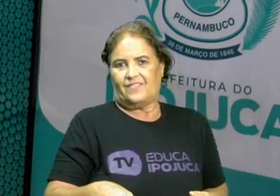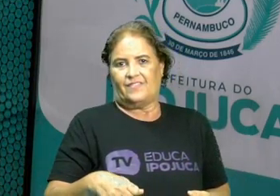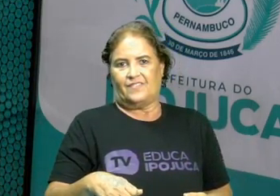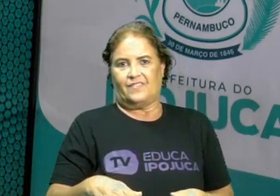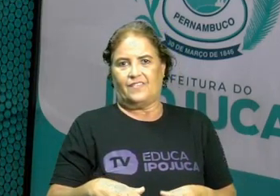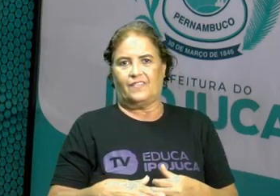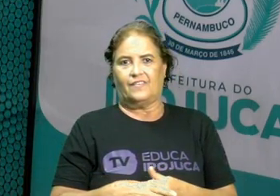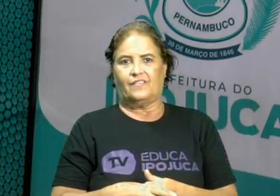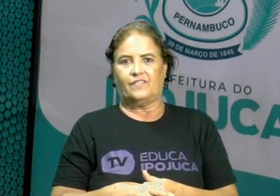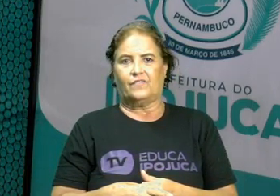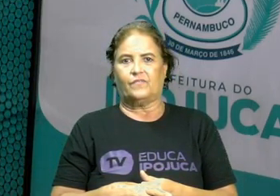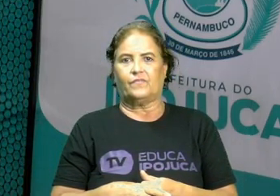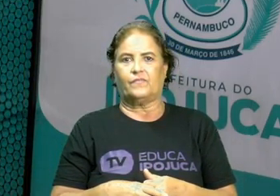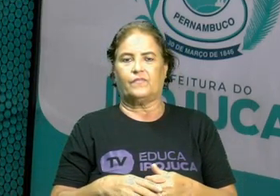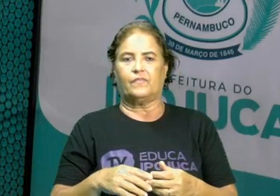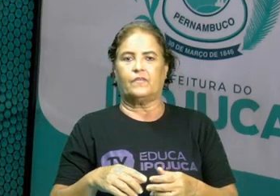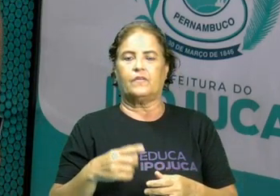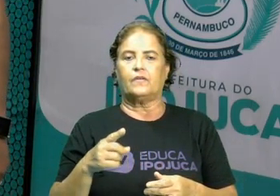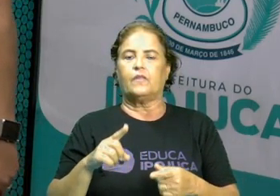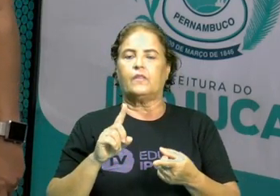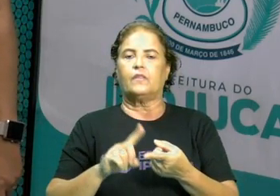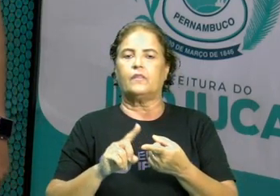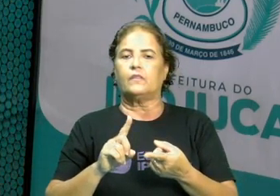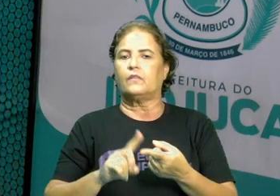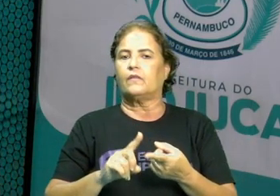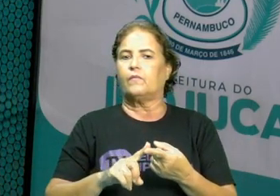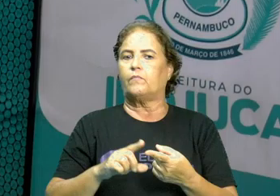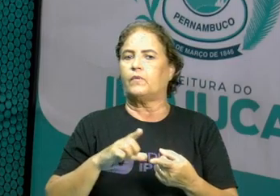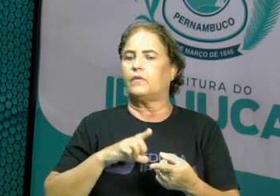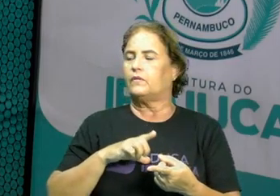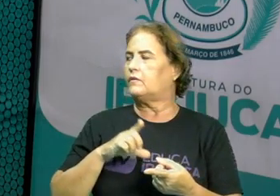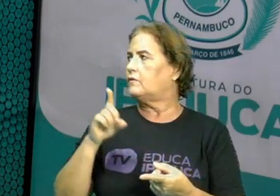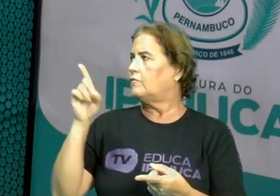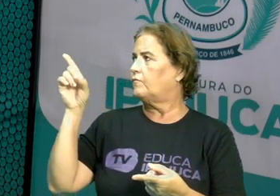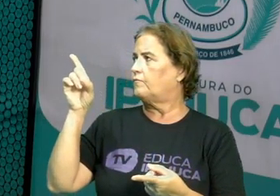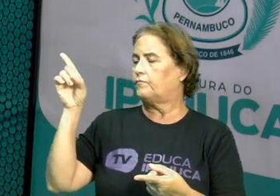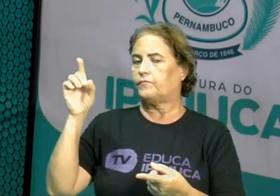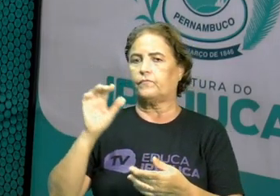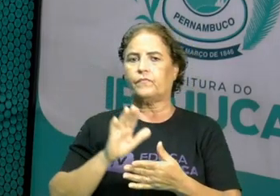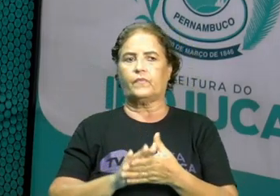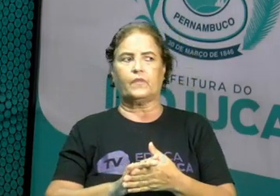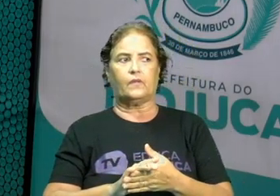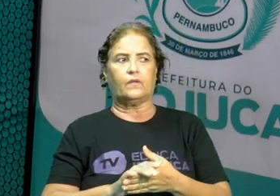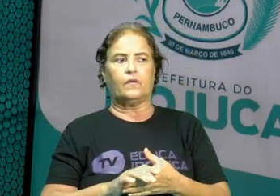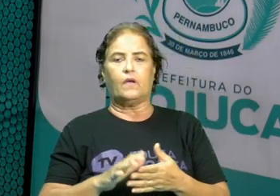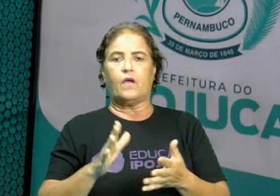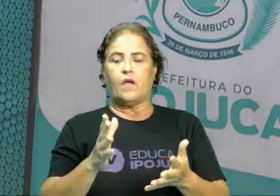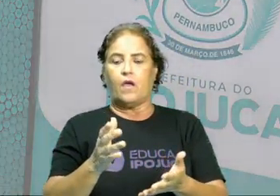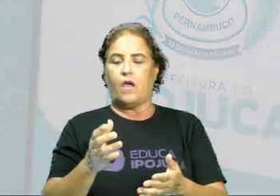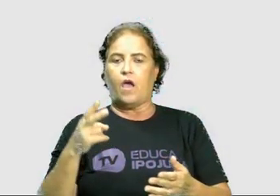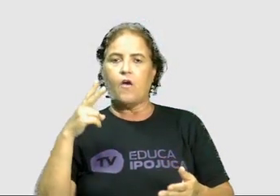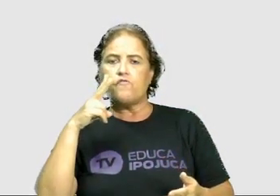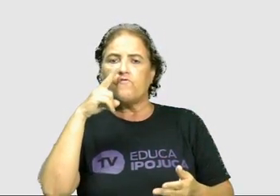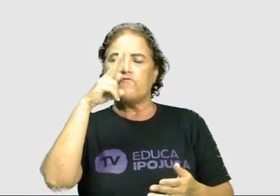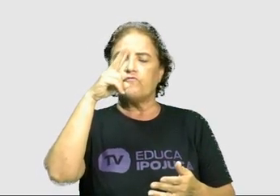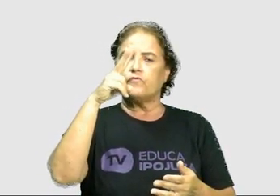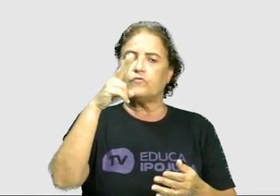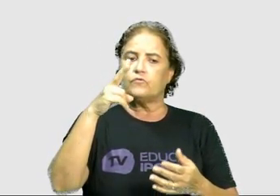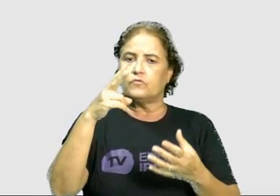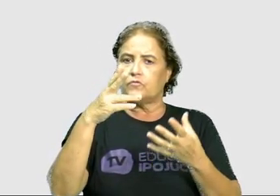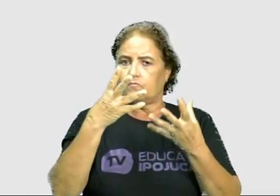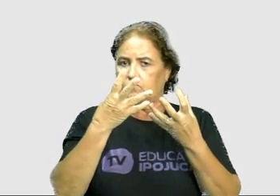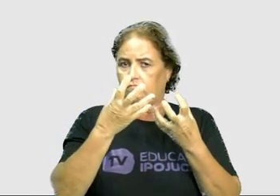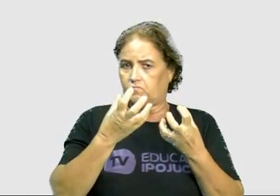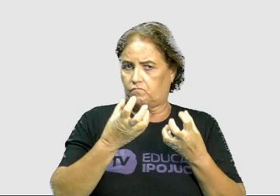alavanca interpotente. A força de resistência, ela fica lá na extremidade,